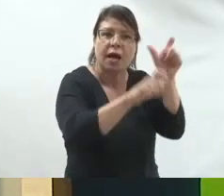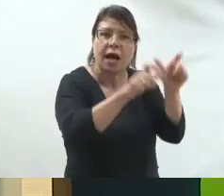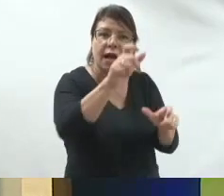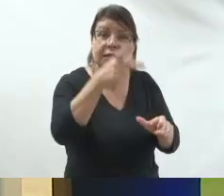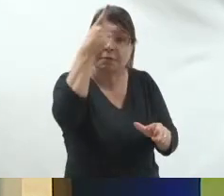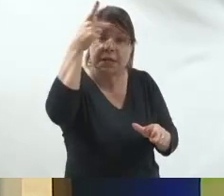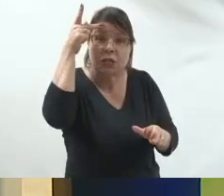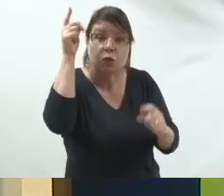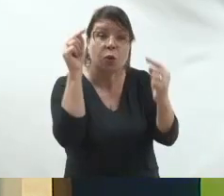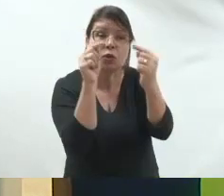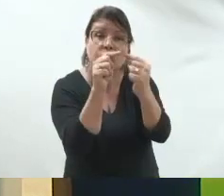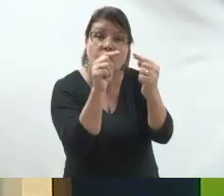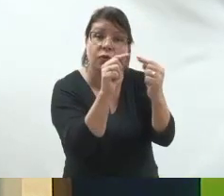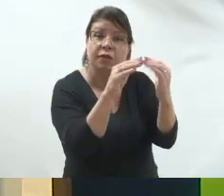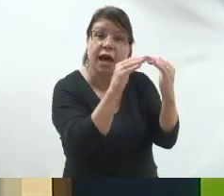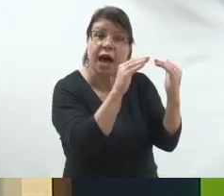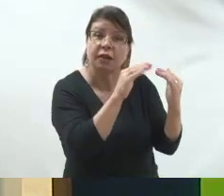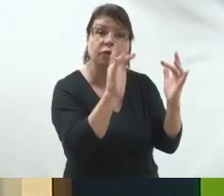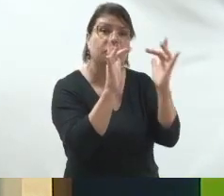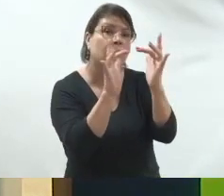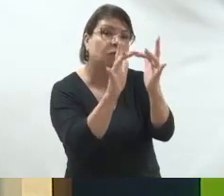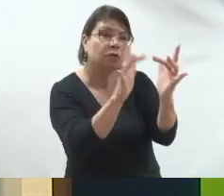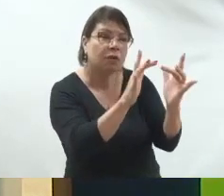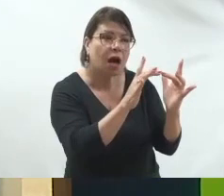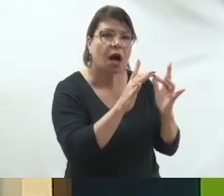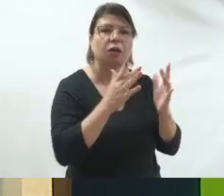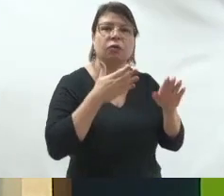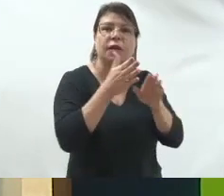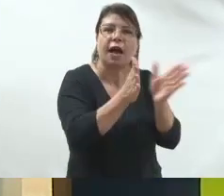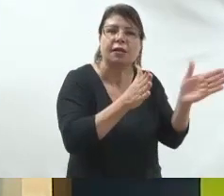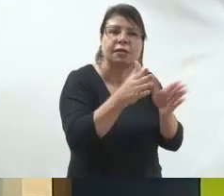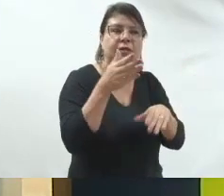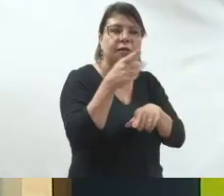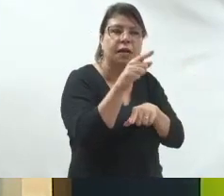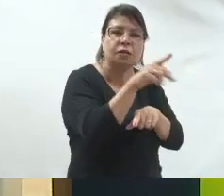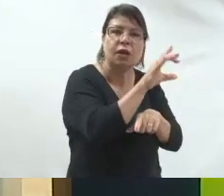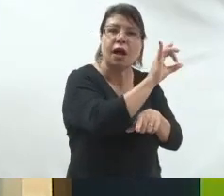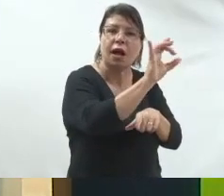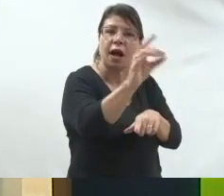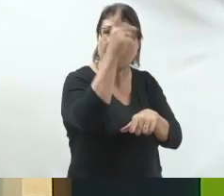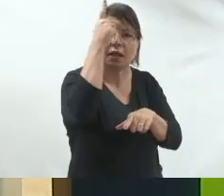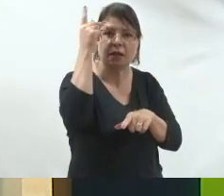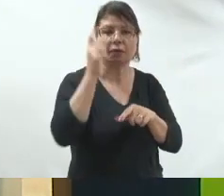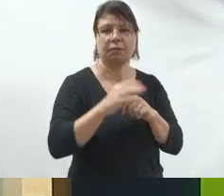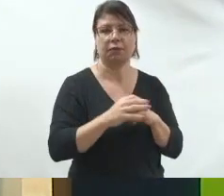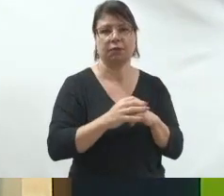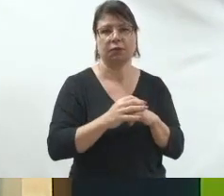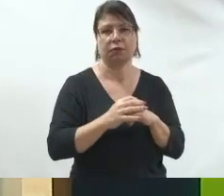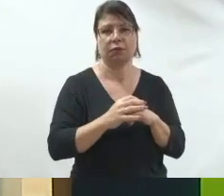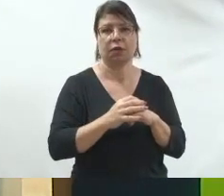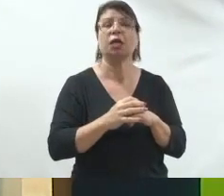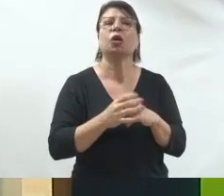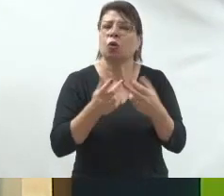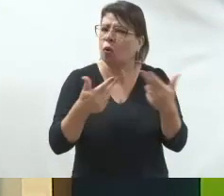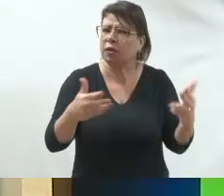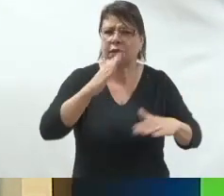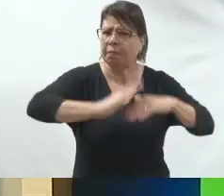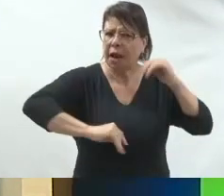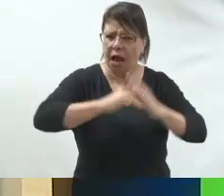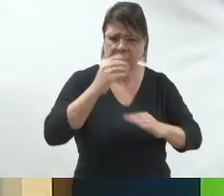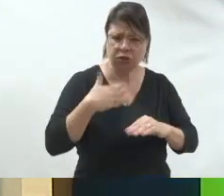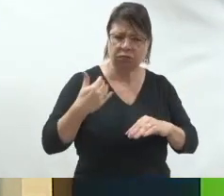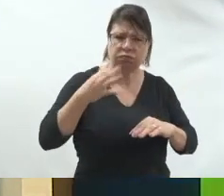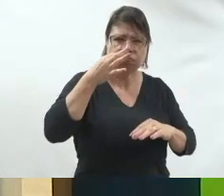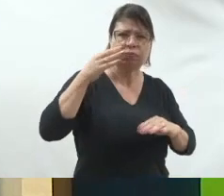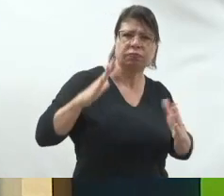tem acesso a esse eleitorado para que você possa fazer a conexão do seu candidato com esse eleitorado. Até mesmo de coisas muito práticas. Se você quiser